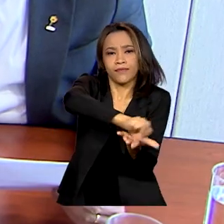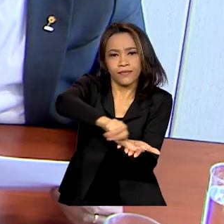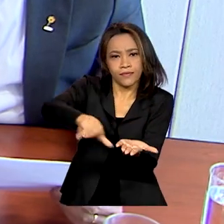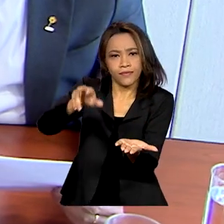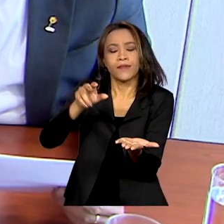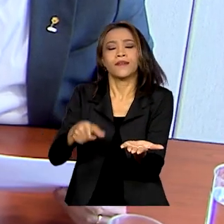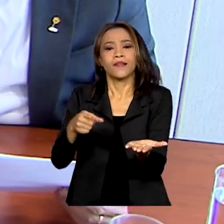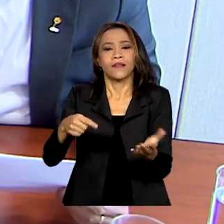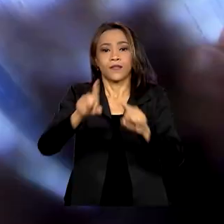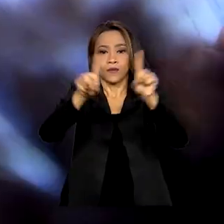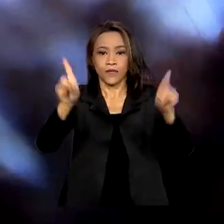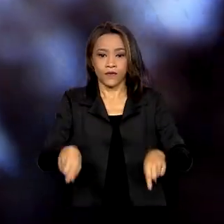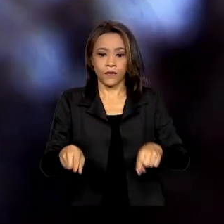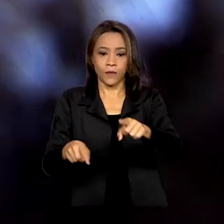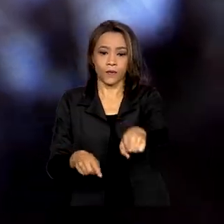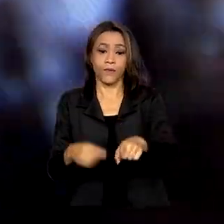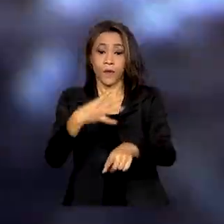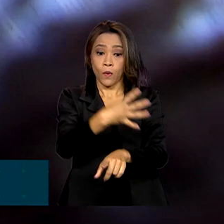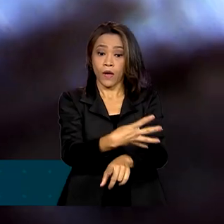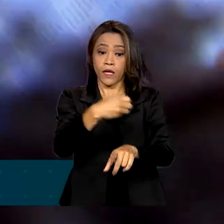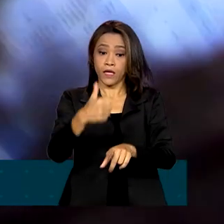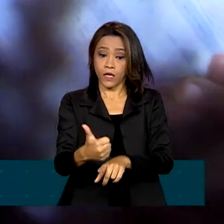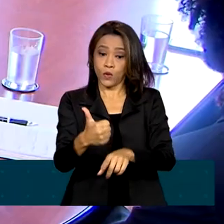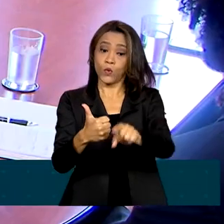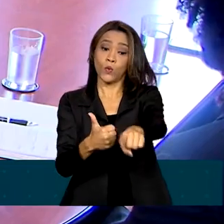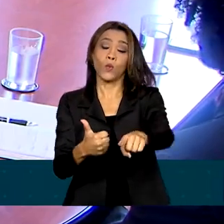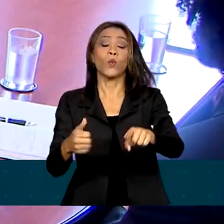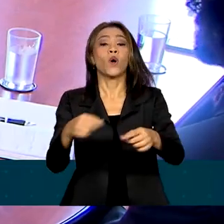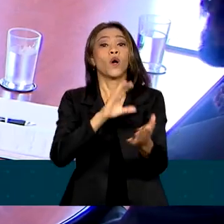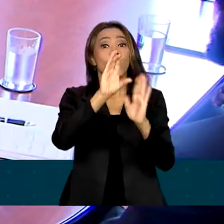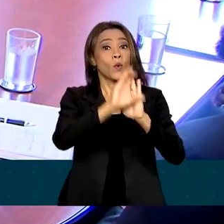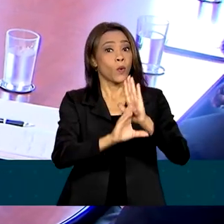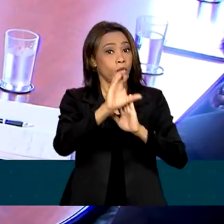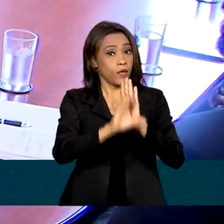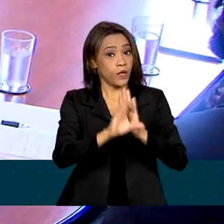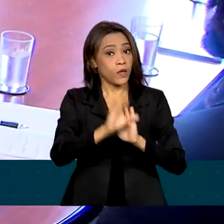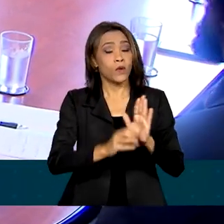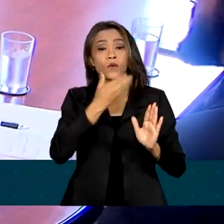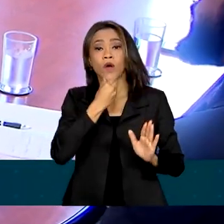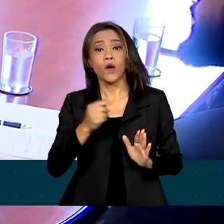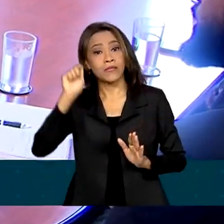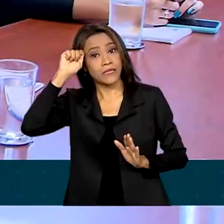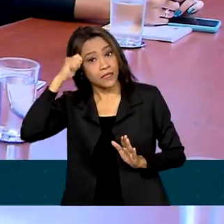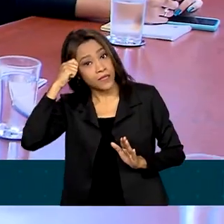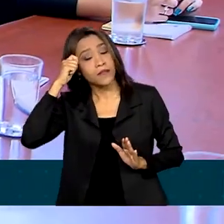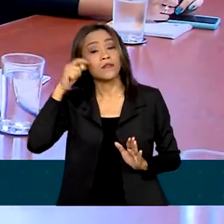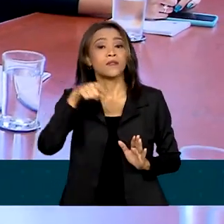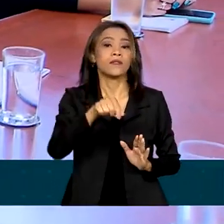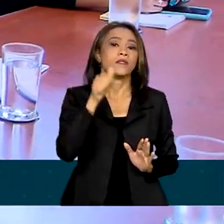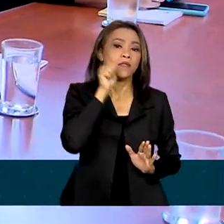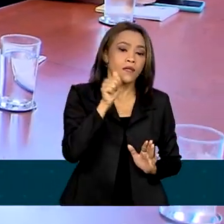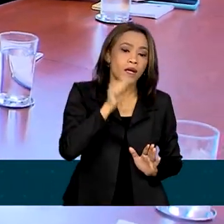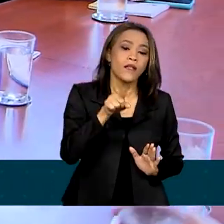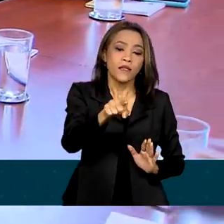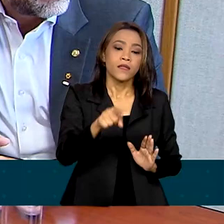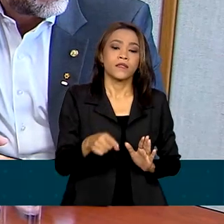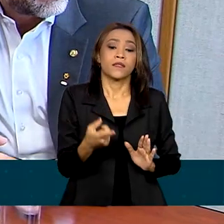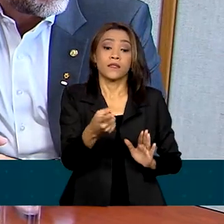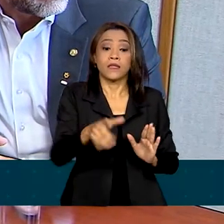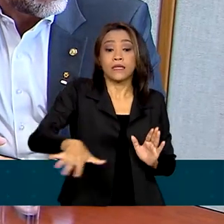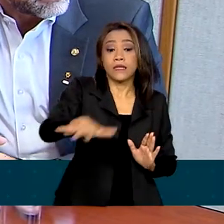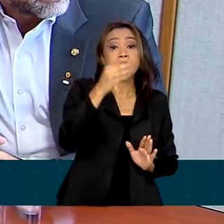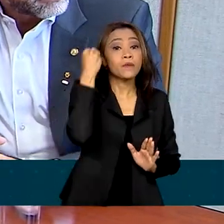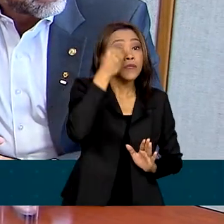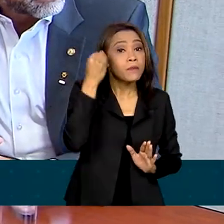41 currículos de profissionais negras e negros com experiência na área de turismo foram entregues nessa terça